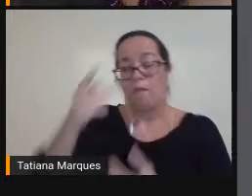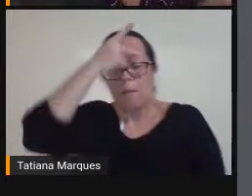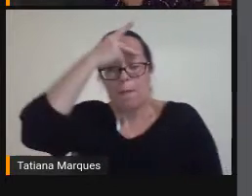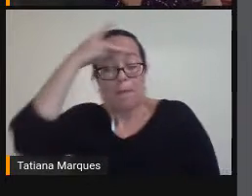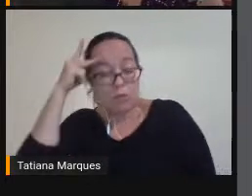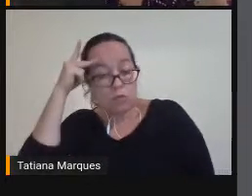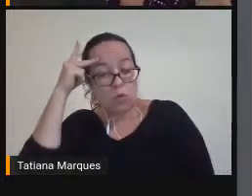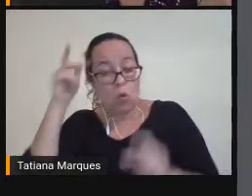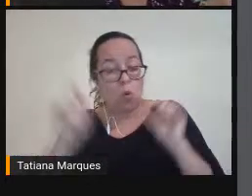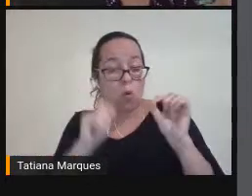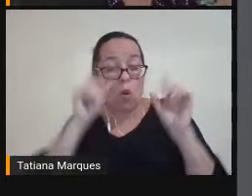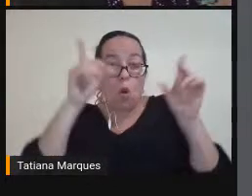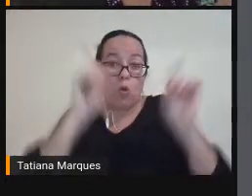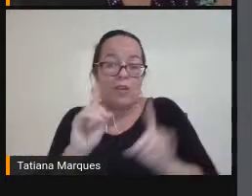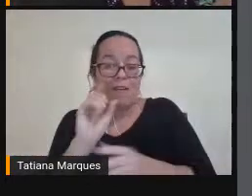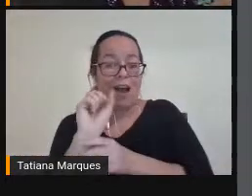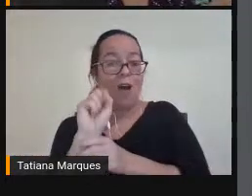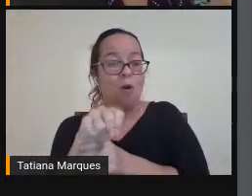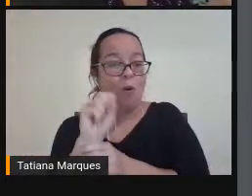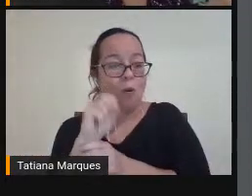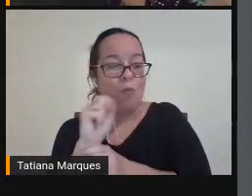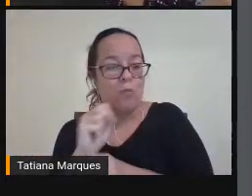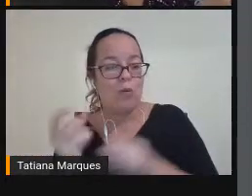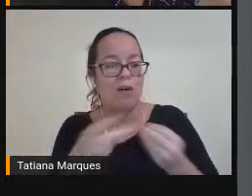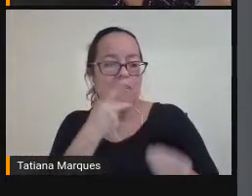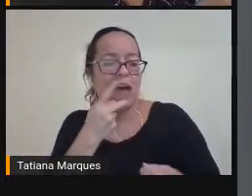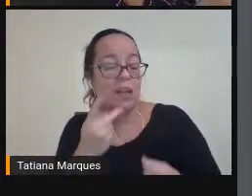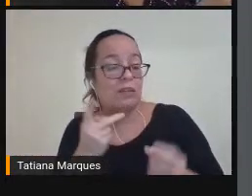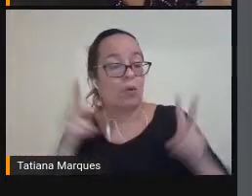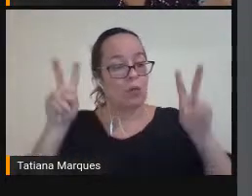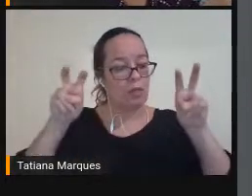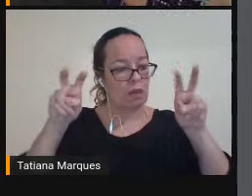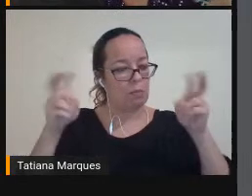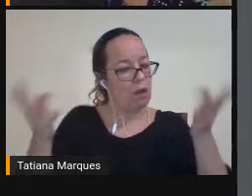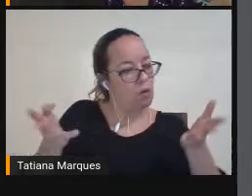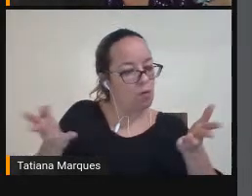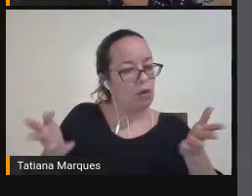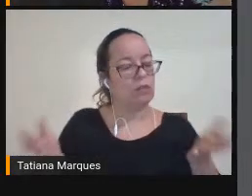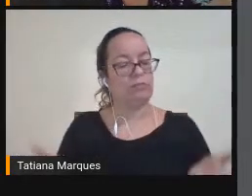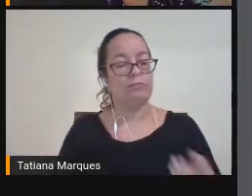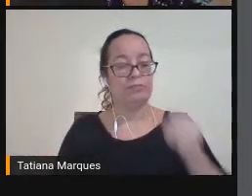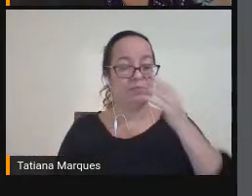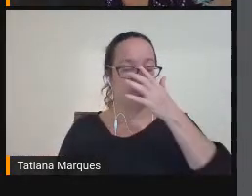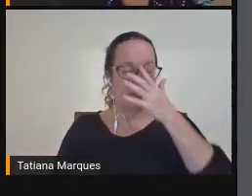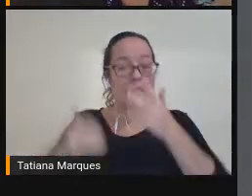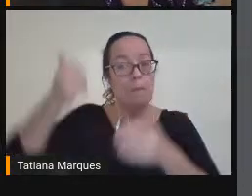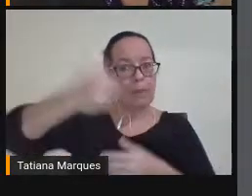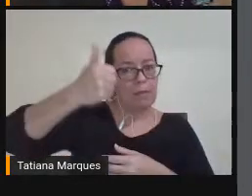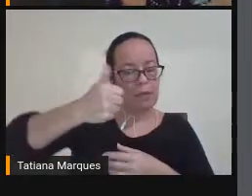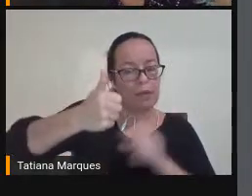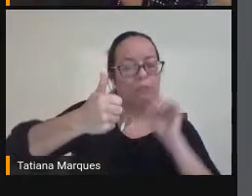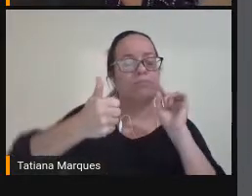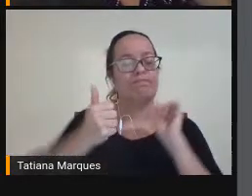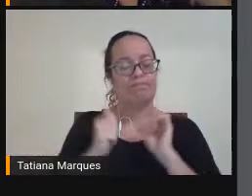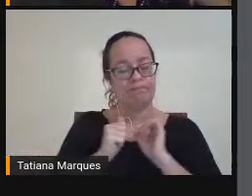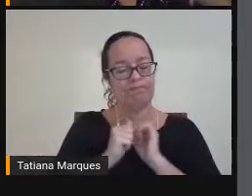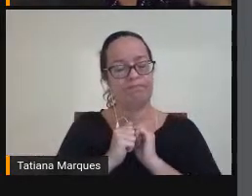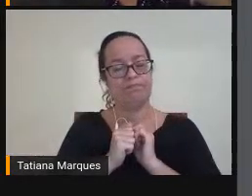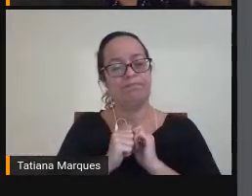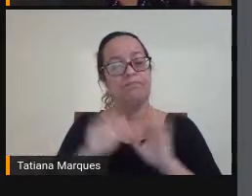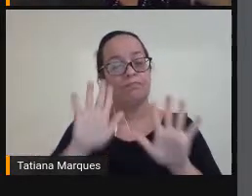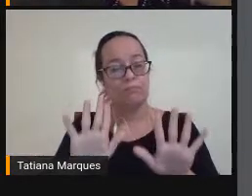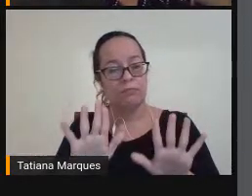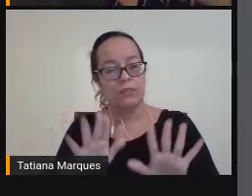Com deficiência Motora Para estar Falando Né Primeiro Porque Nós sabemos Que